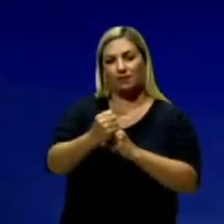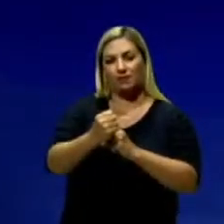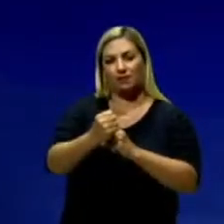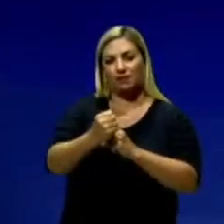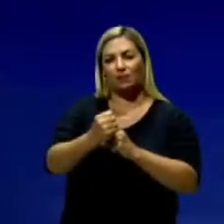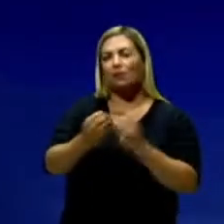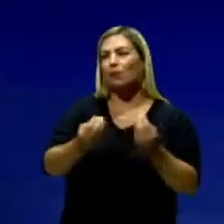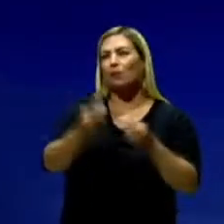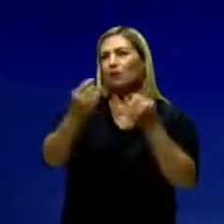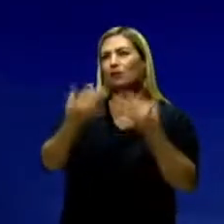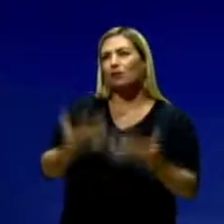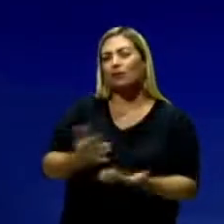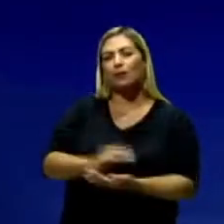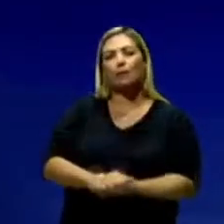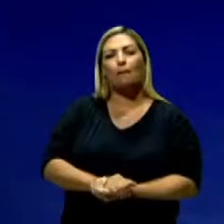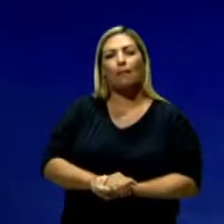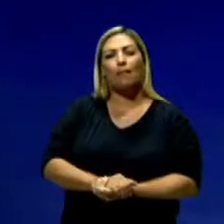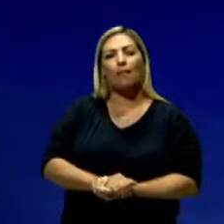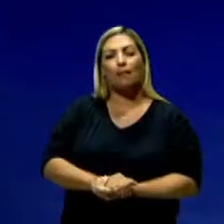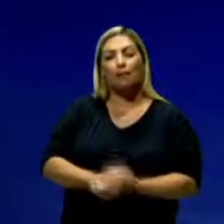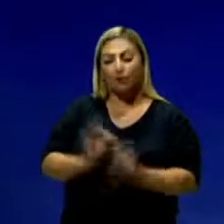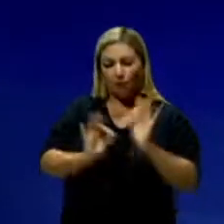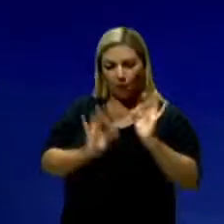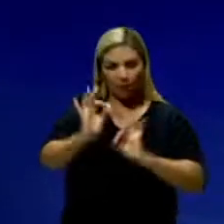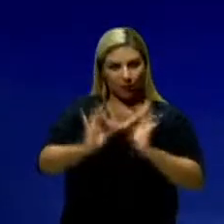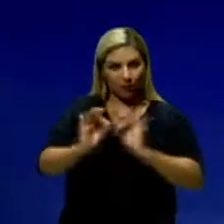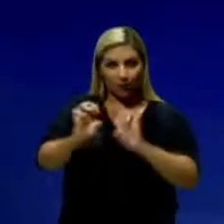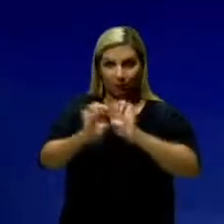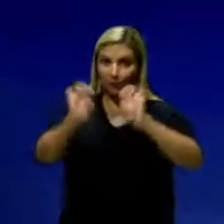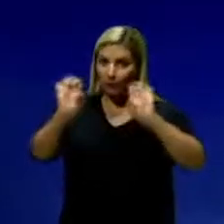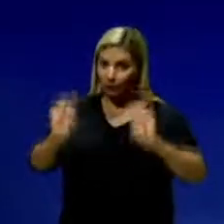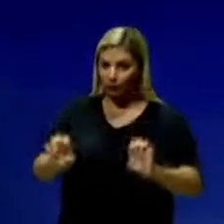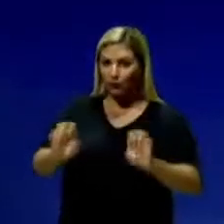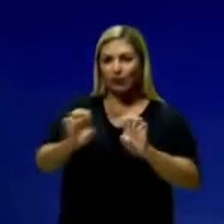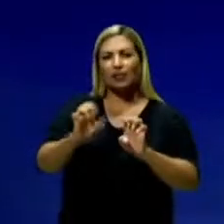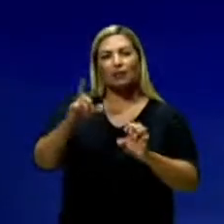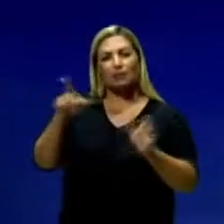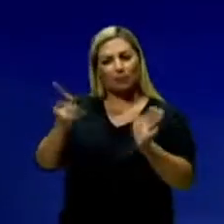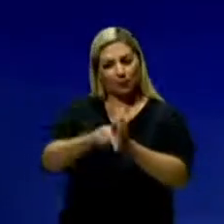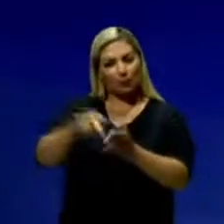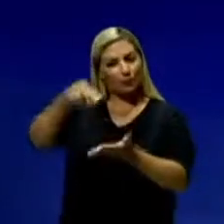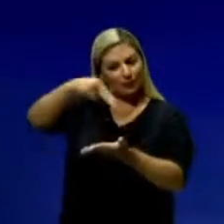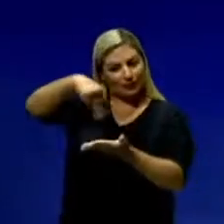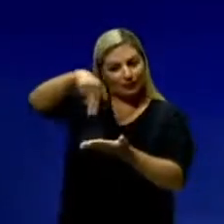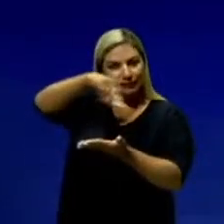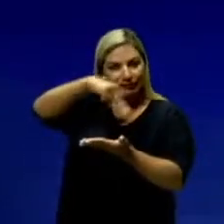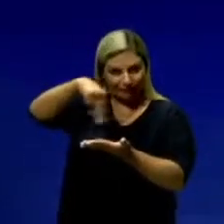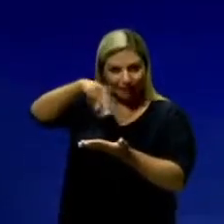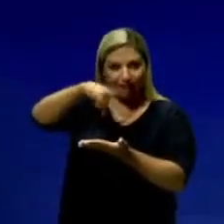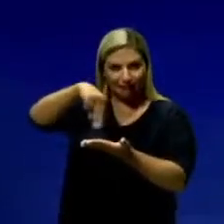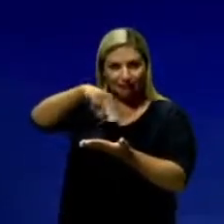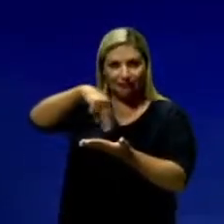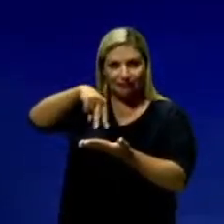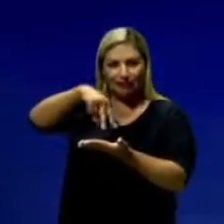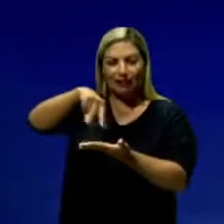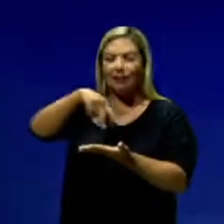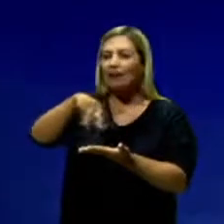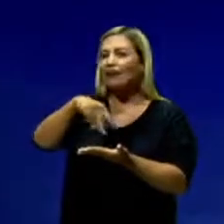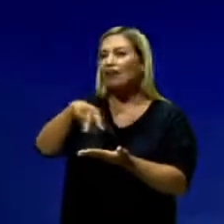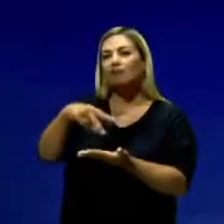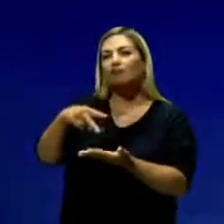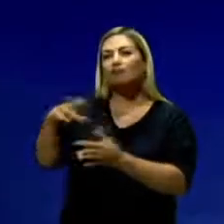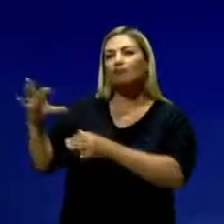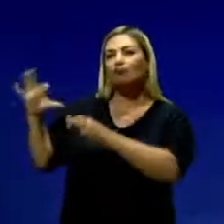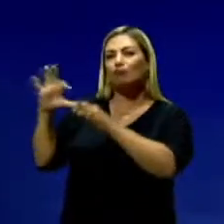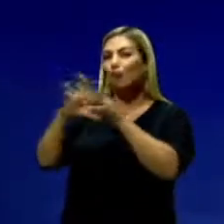Como é que eu digo isso para vocês? Para se organizar uma estrutura de dançar, elas são feitas normalmente a partir de